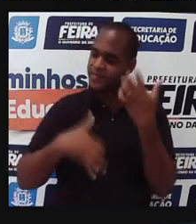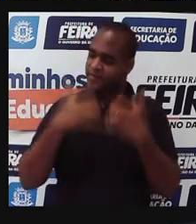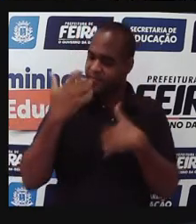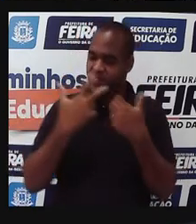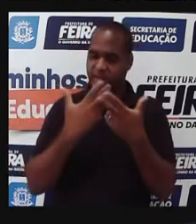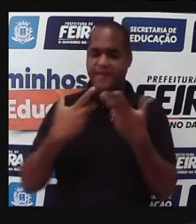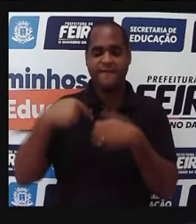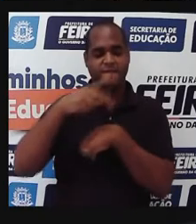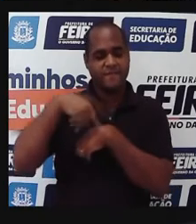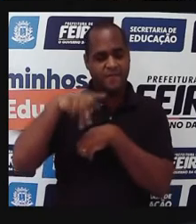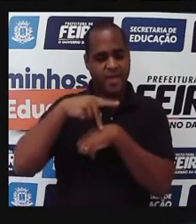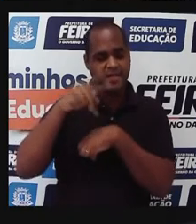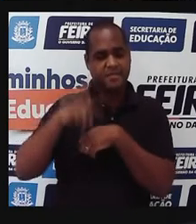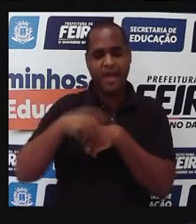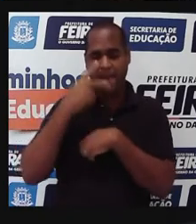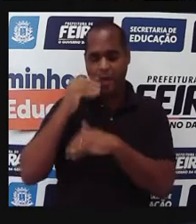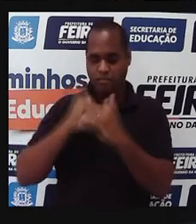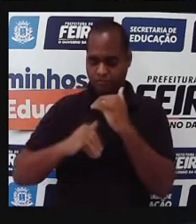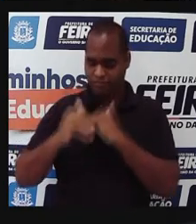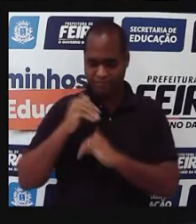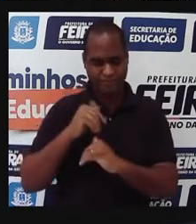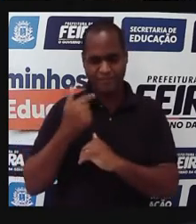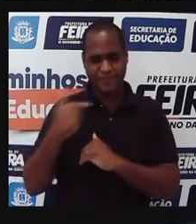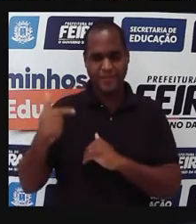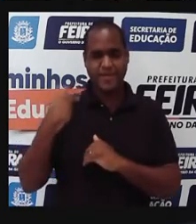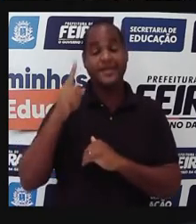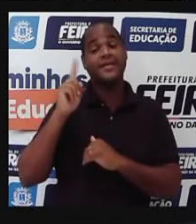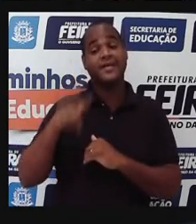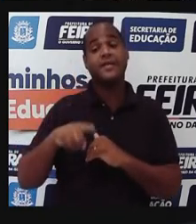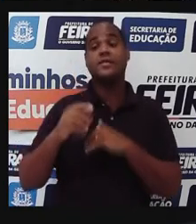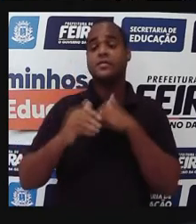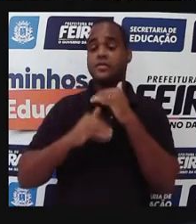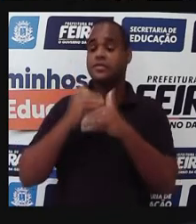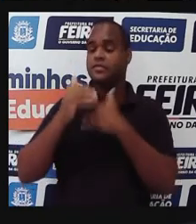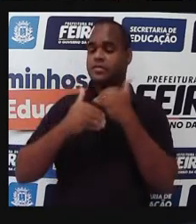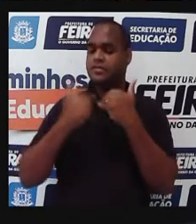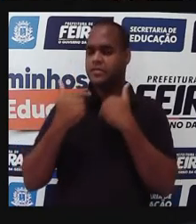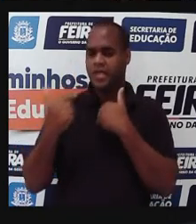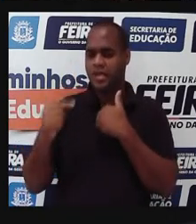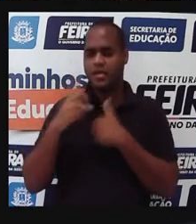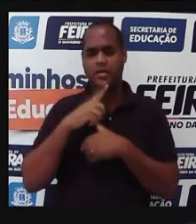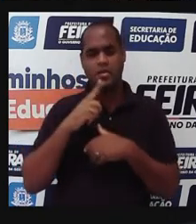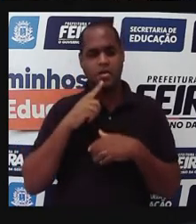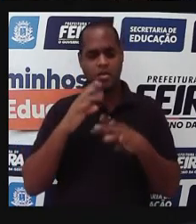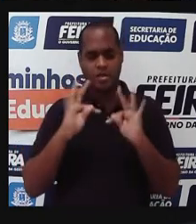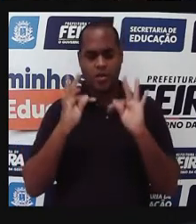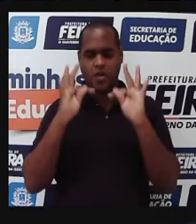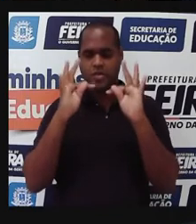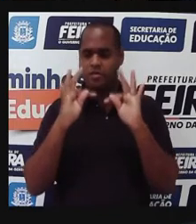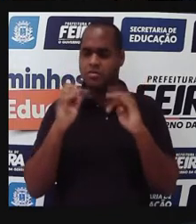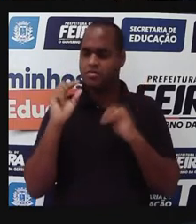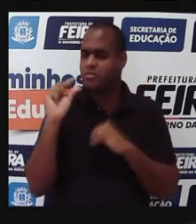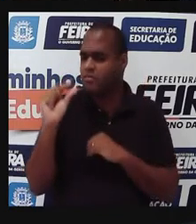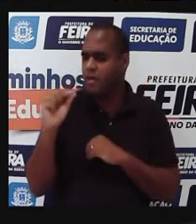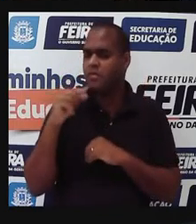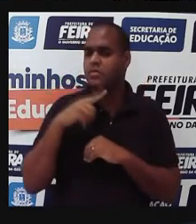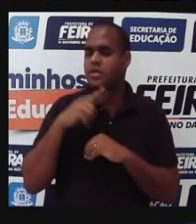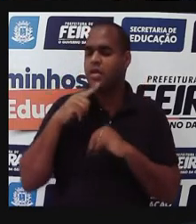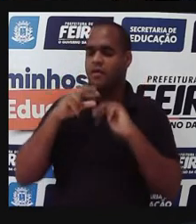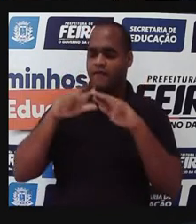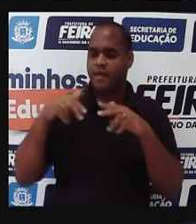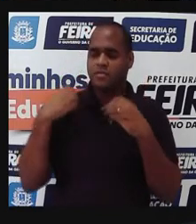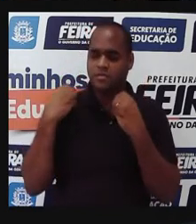considerados países menos desenvolvidos. E como somos menos desenvolvidos, não temos tantas tecnologias, não temos tantos